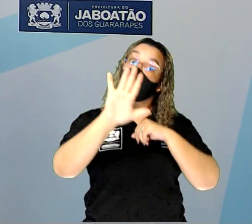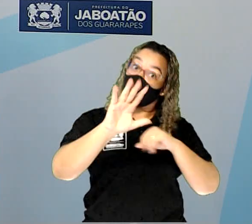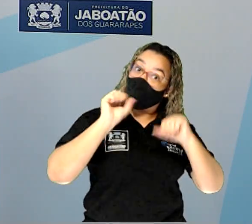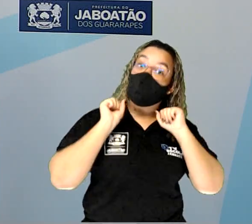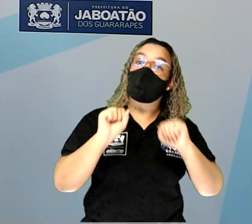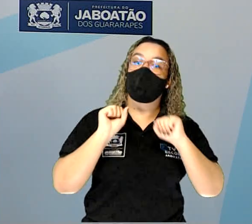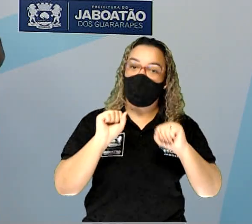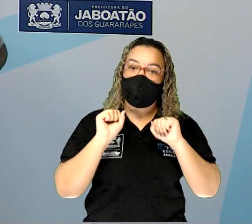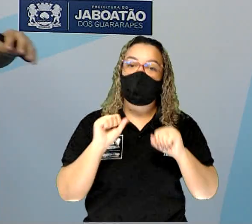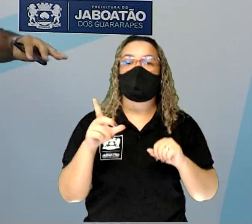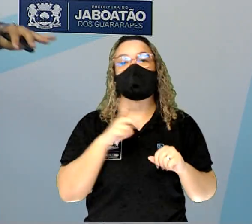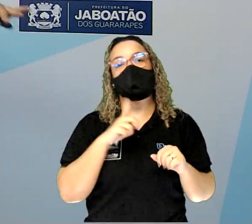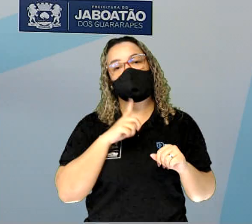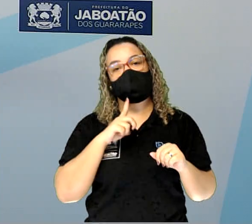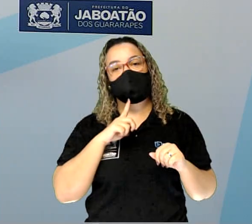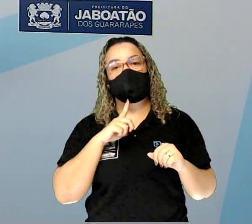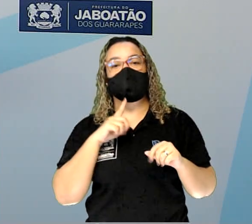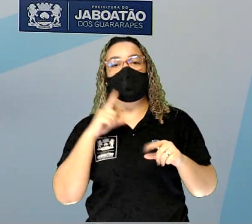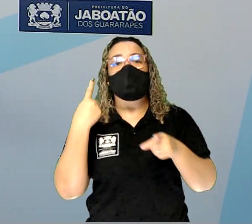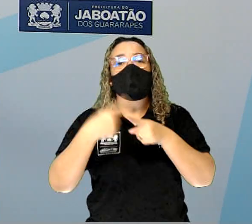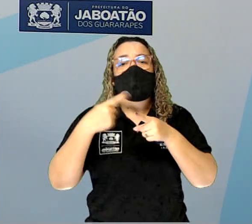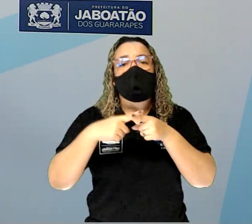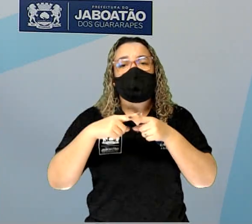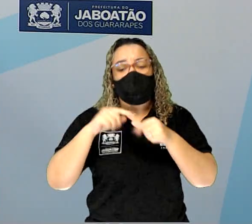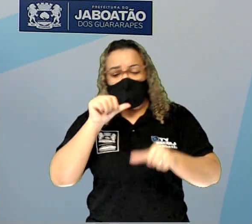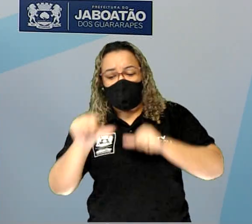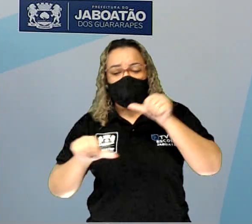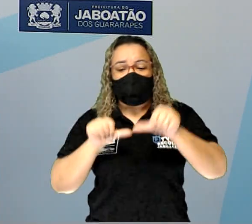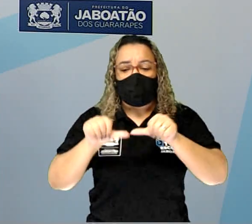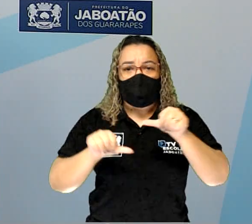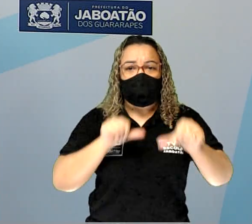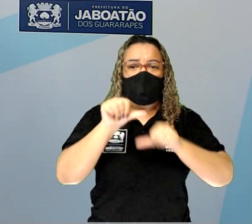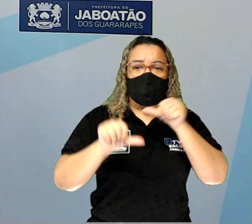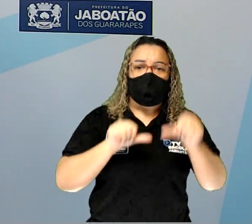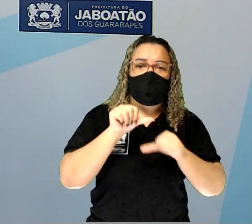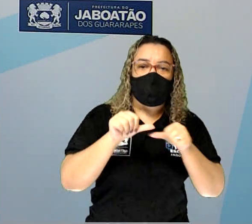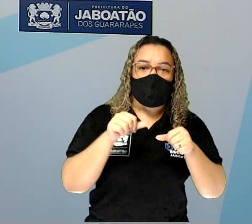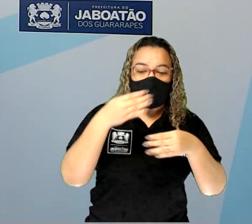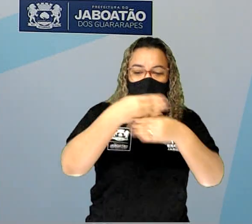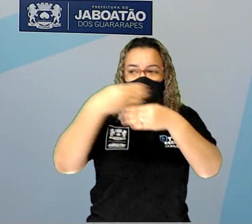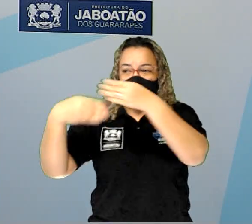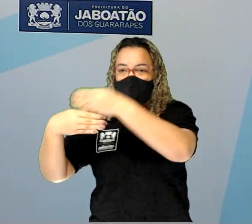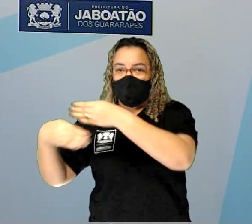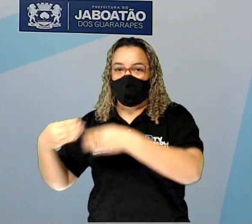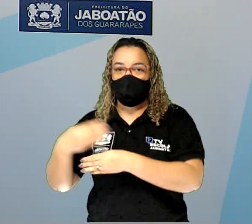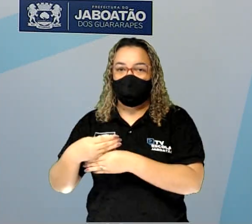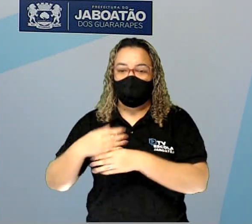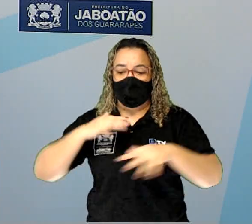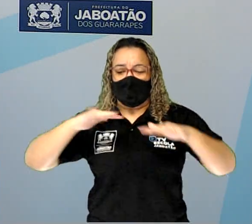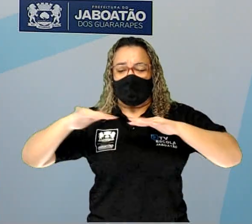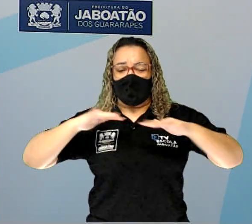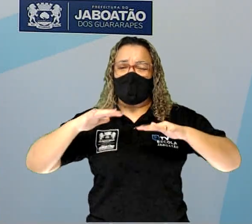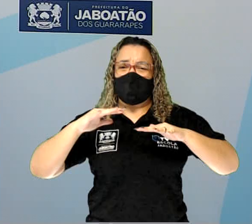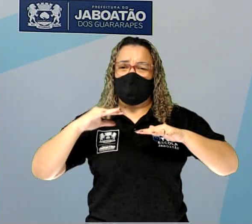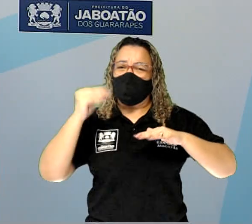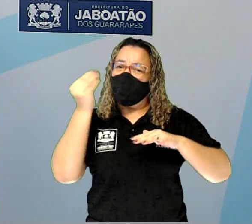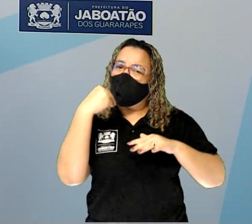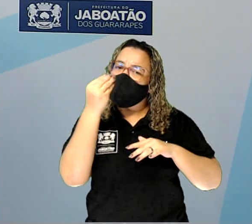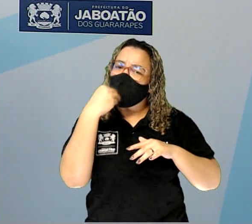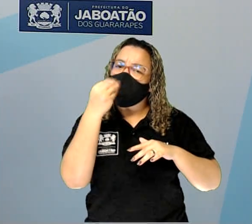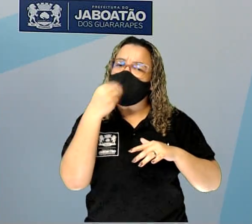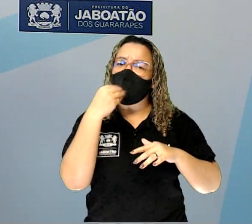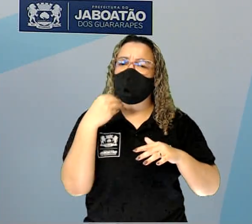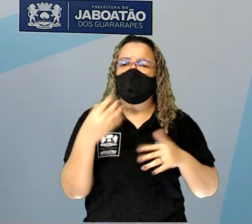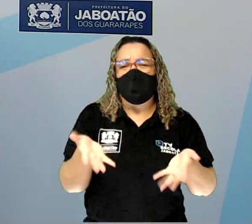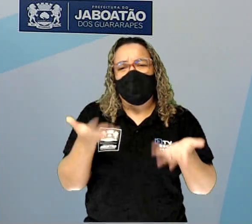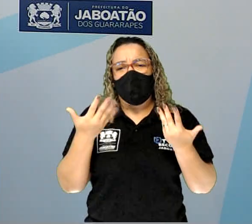terremotos por conta da modificação das placas. São terremotos mais leves, com menos intensidade, né? E